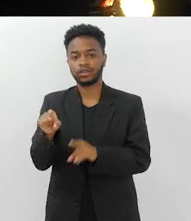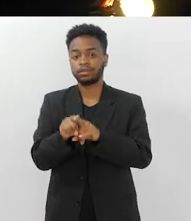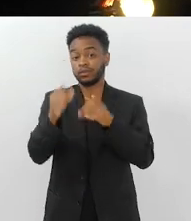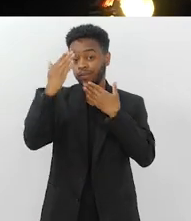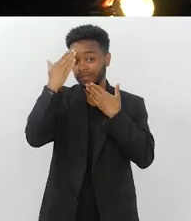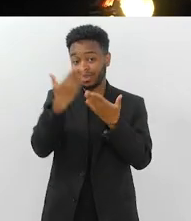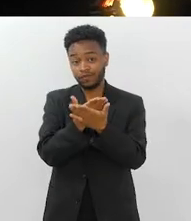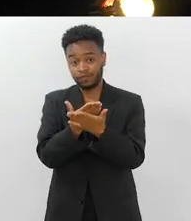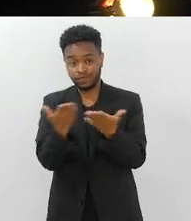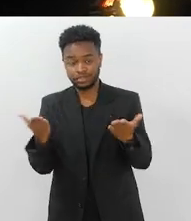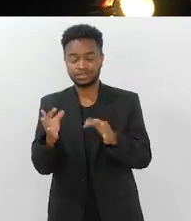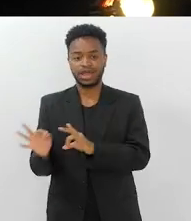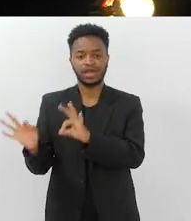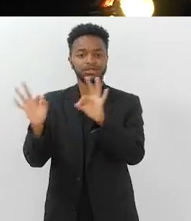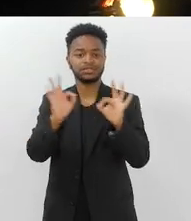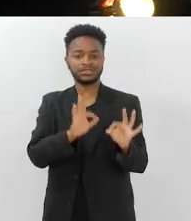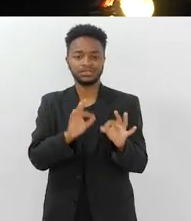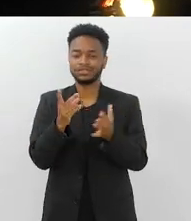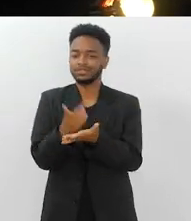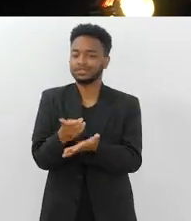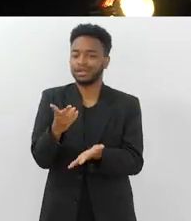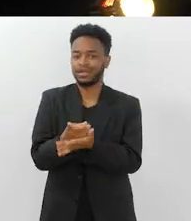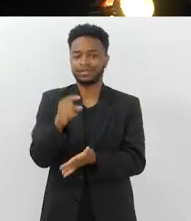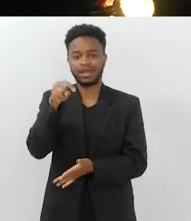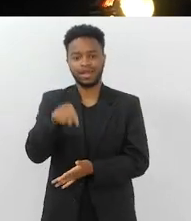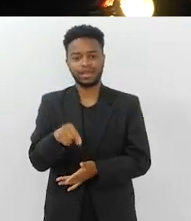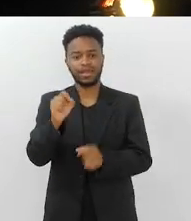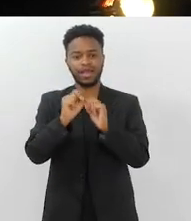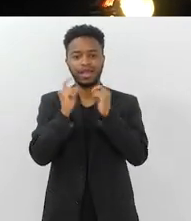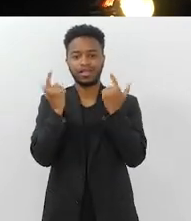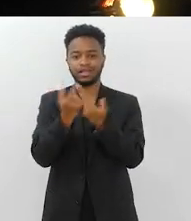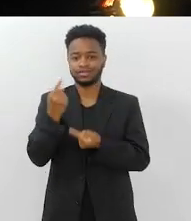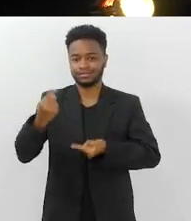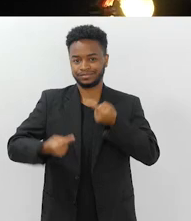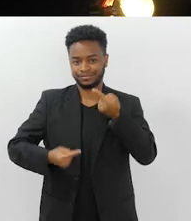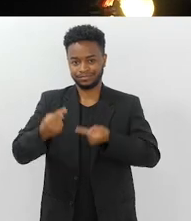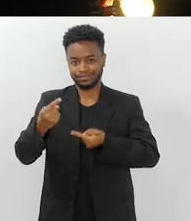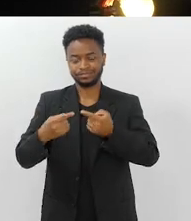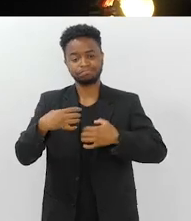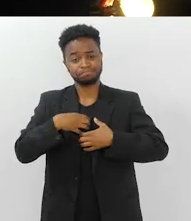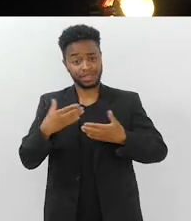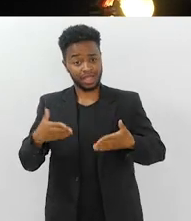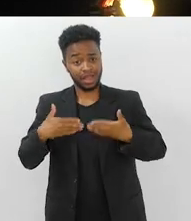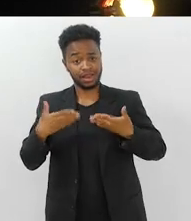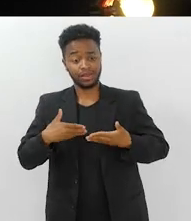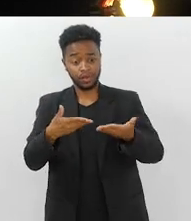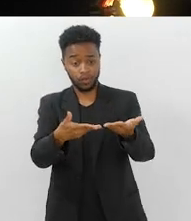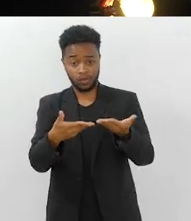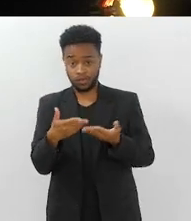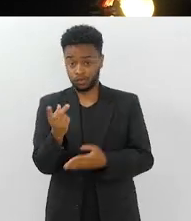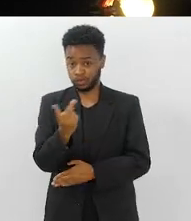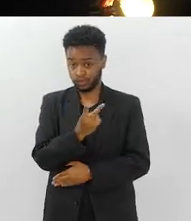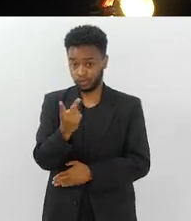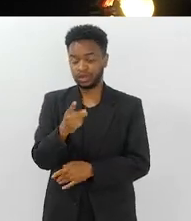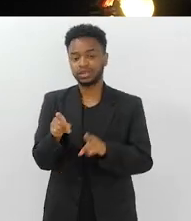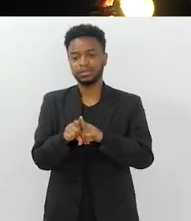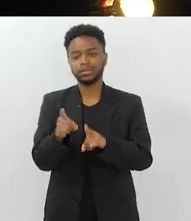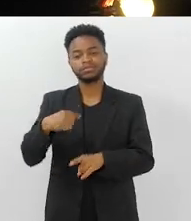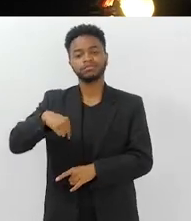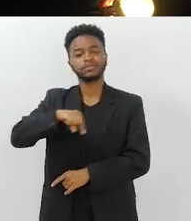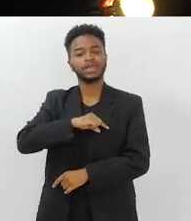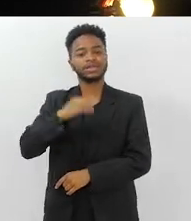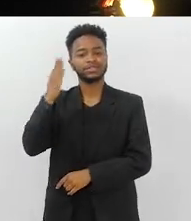Rafael e muito obrigada você que nos acompanha sempre aqui no Alerj Debate. Uma alegria ter recebido vocês aqui